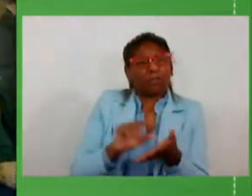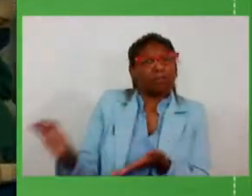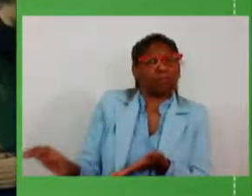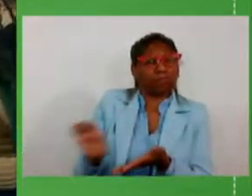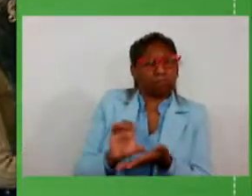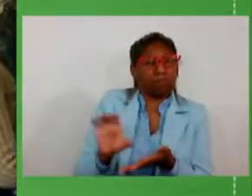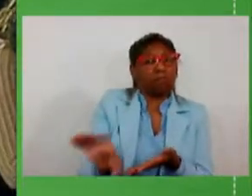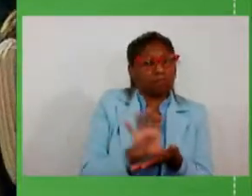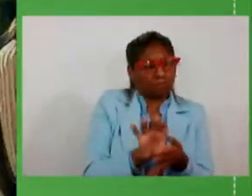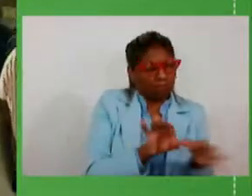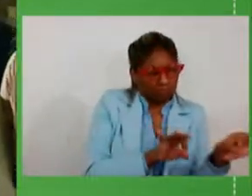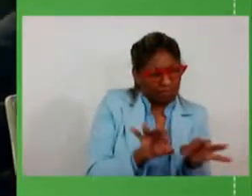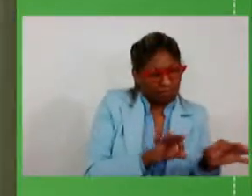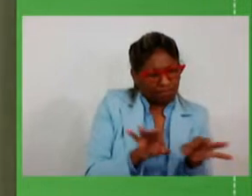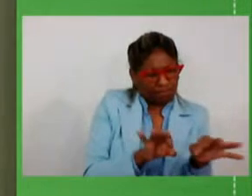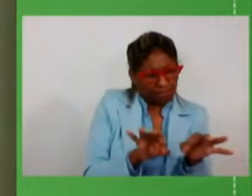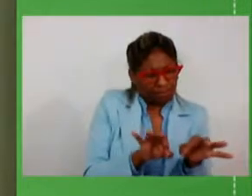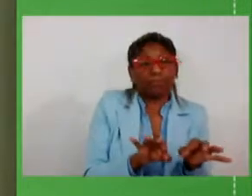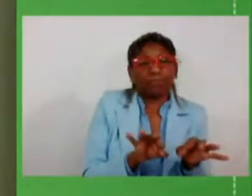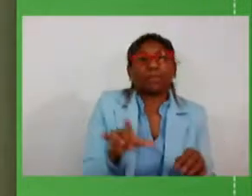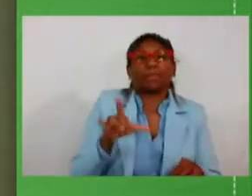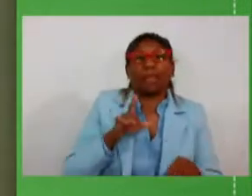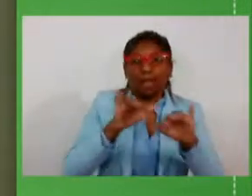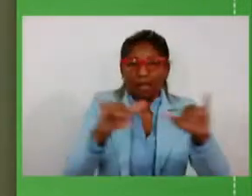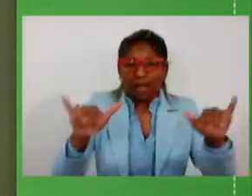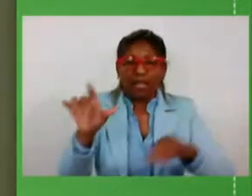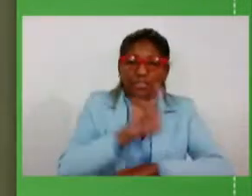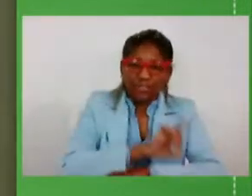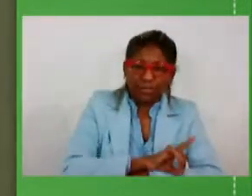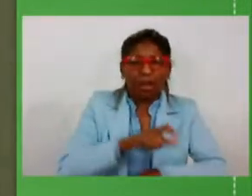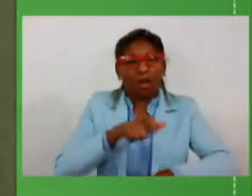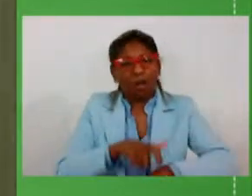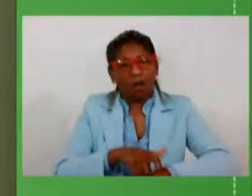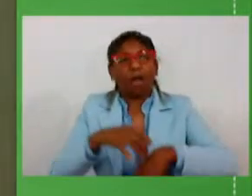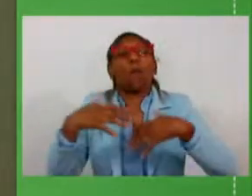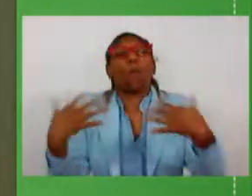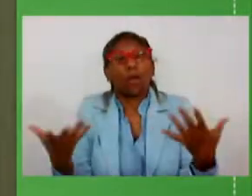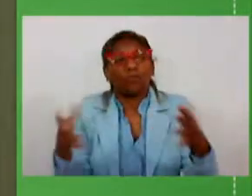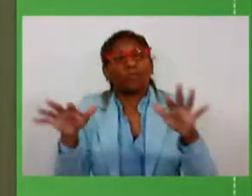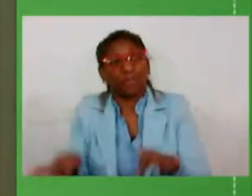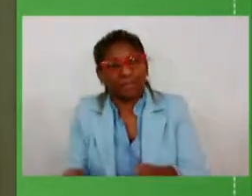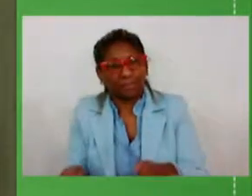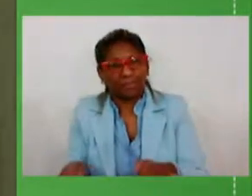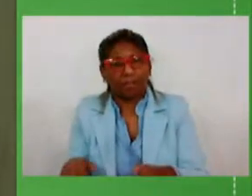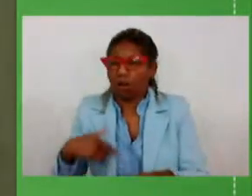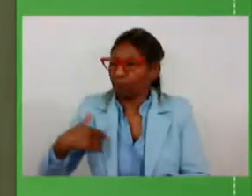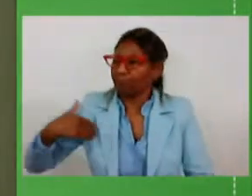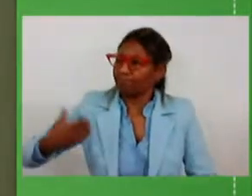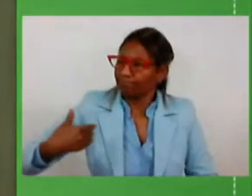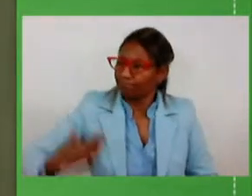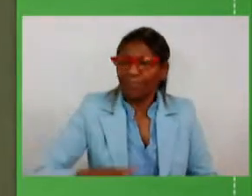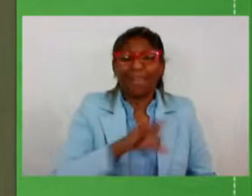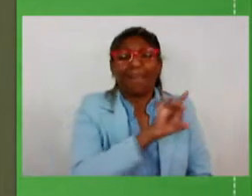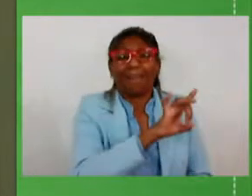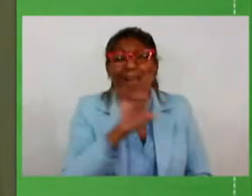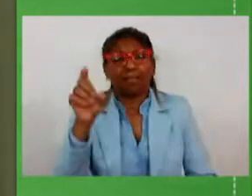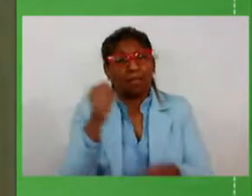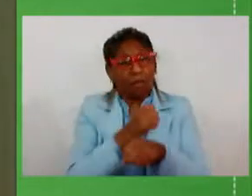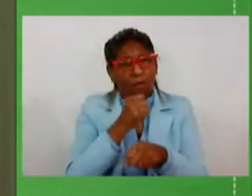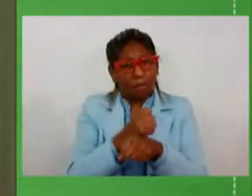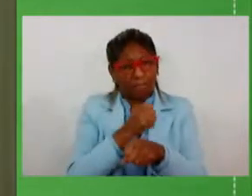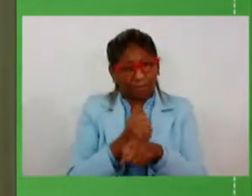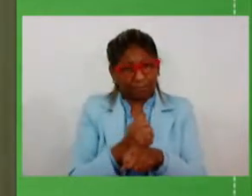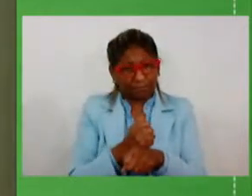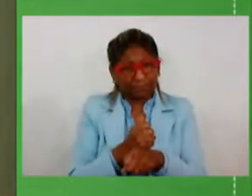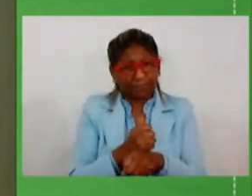por isso nós sim não mediremos esforços para concluir cada uma delas é o